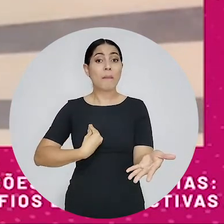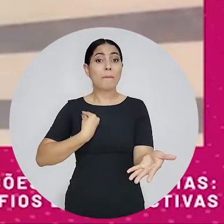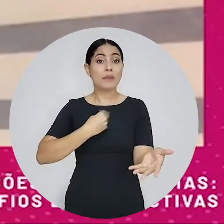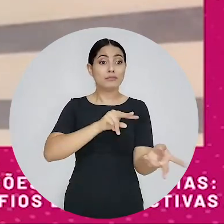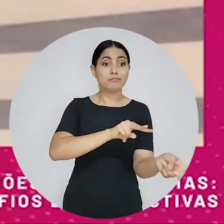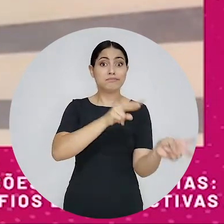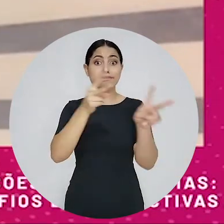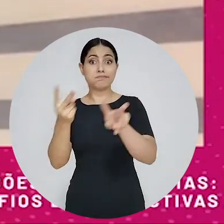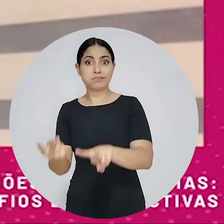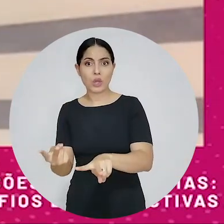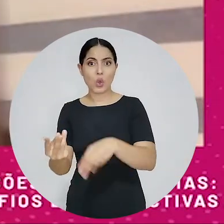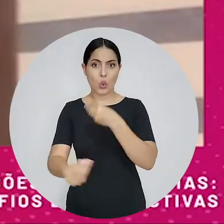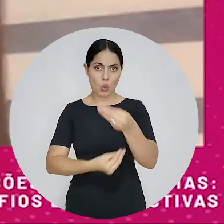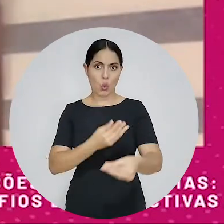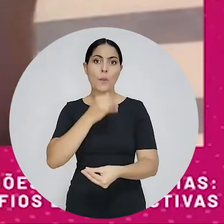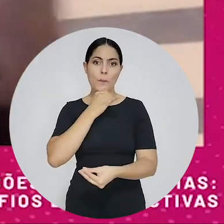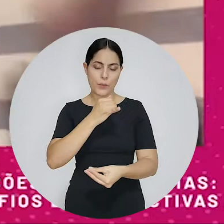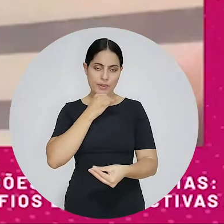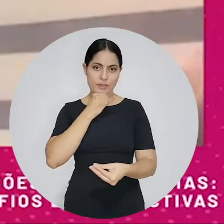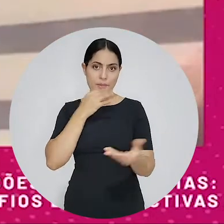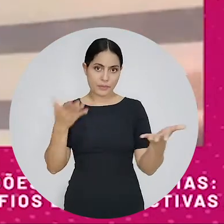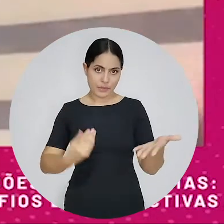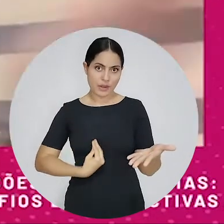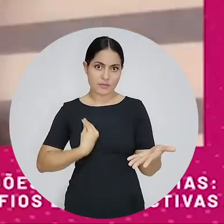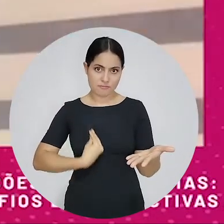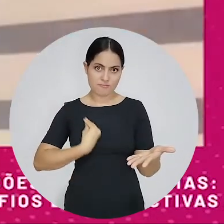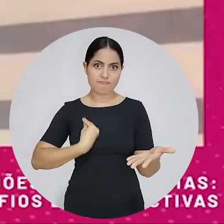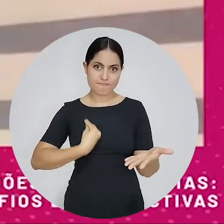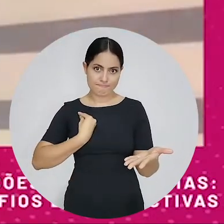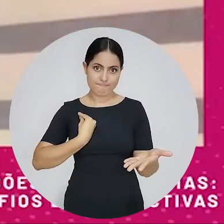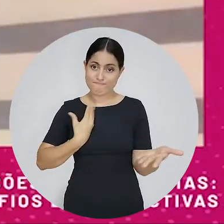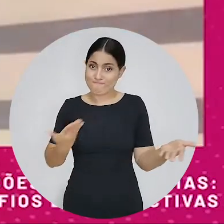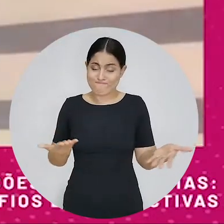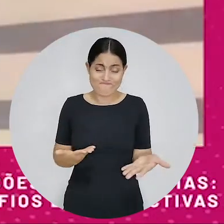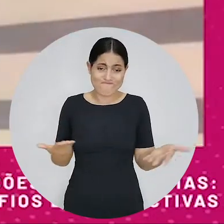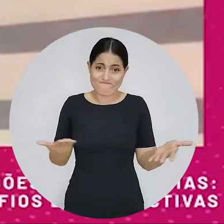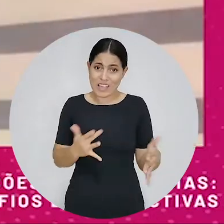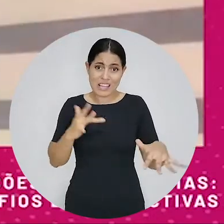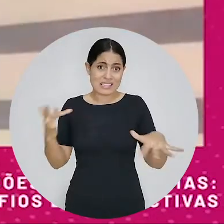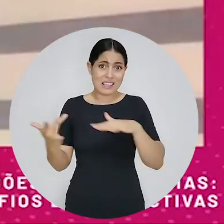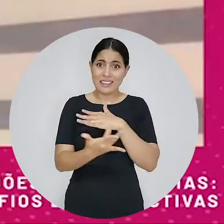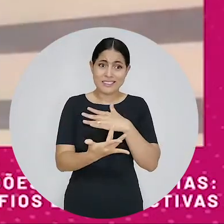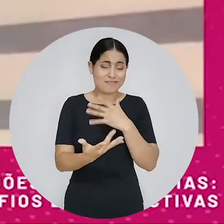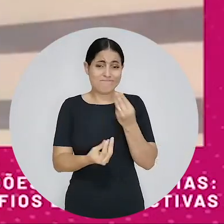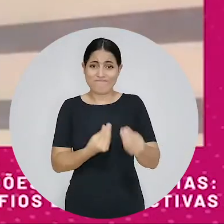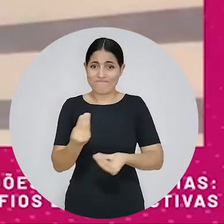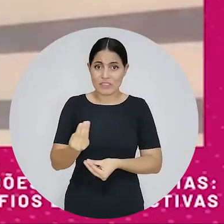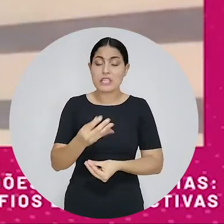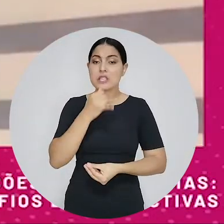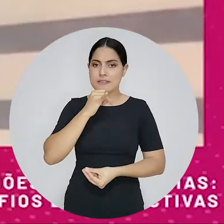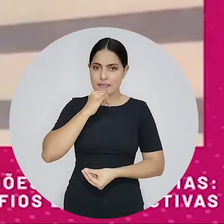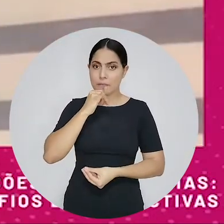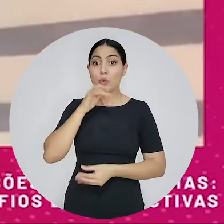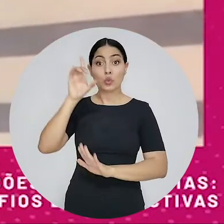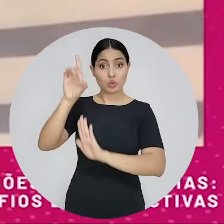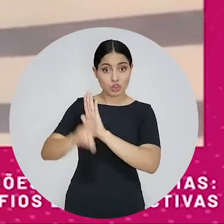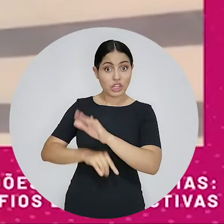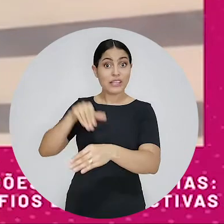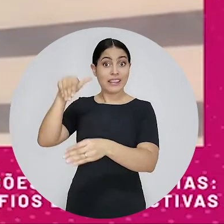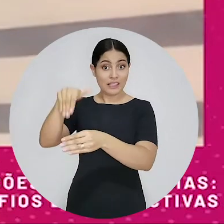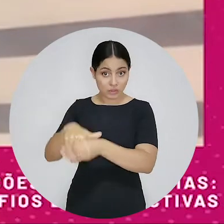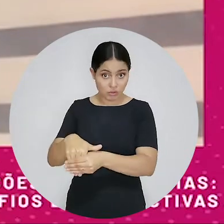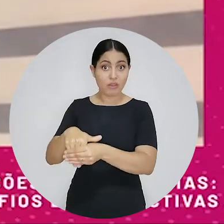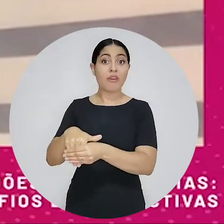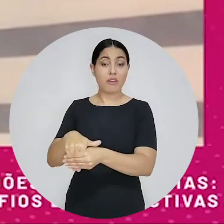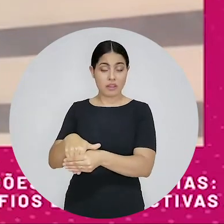tradicionais. E o que a regulação das mídias tradicionais é, em boa medida, inaplicável para as redes. E, do ponto de vista